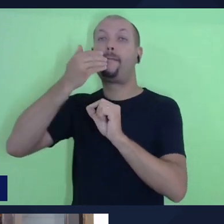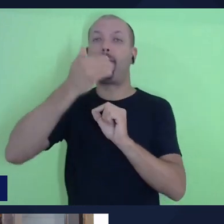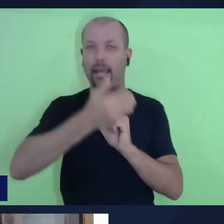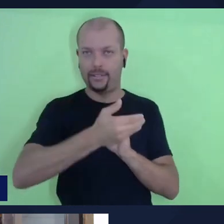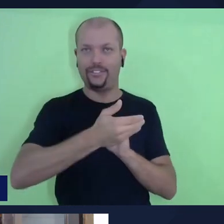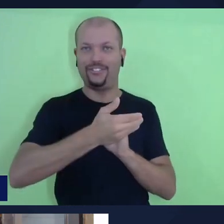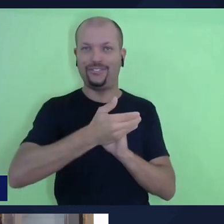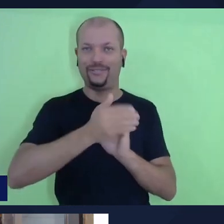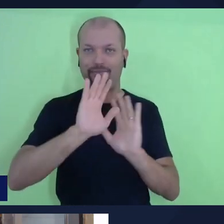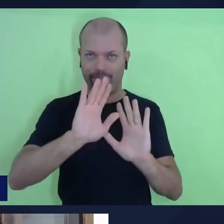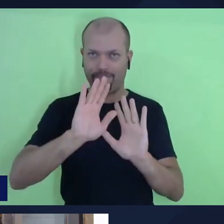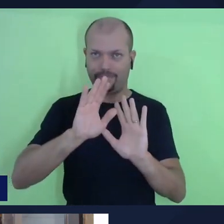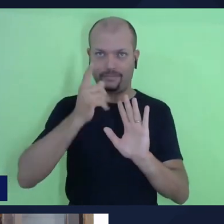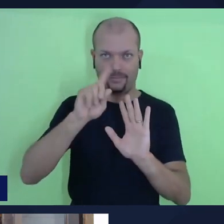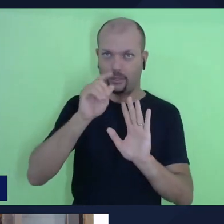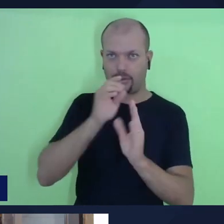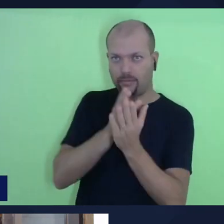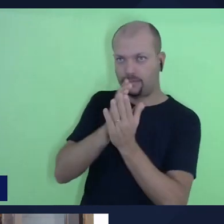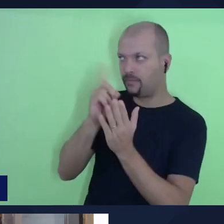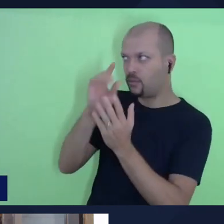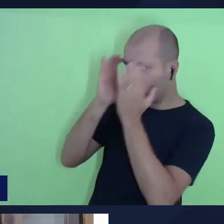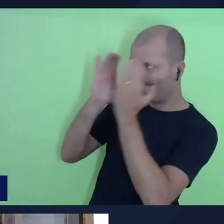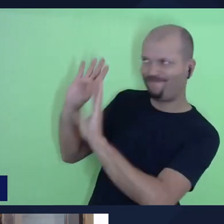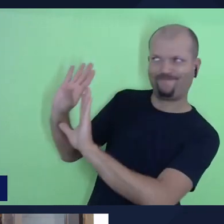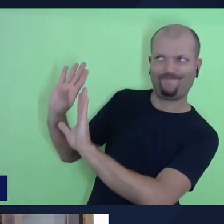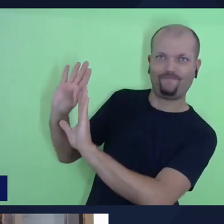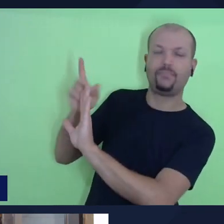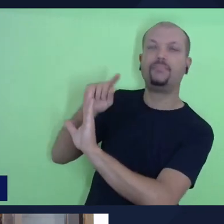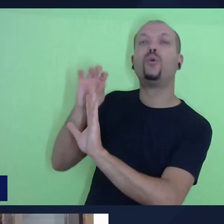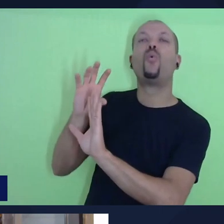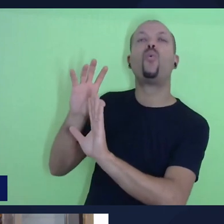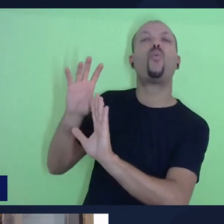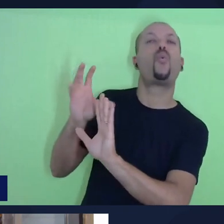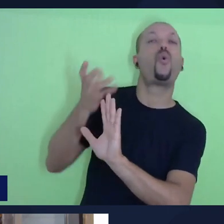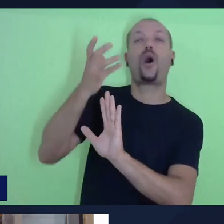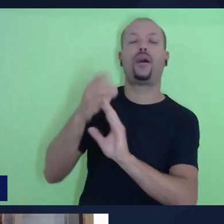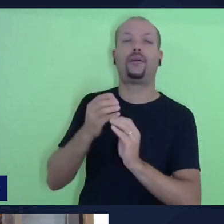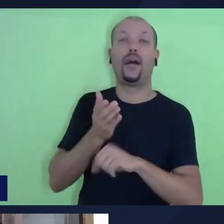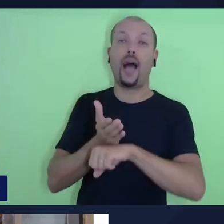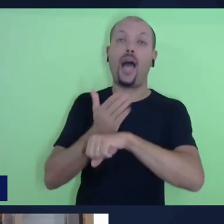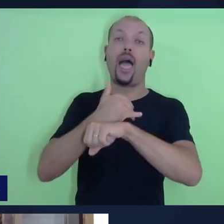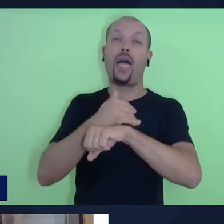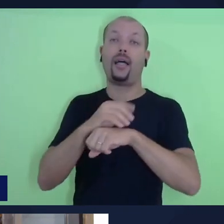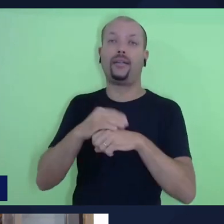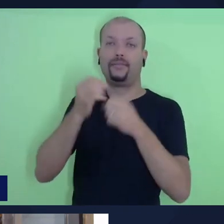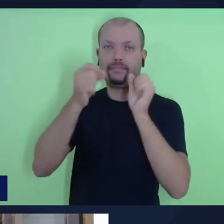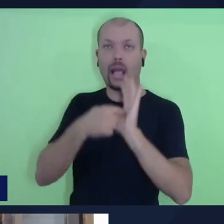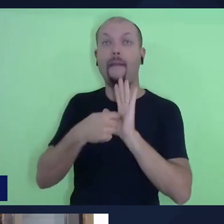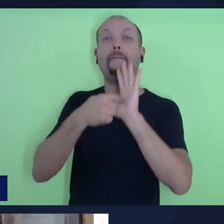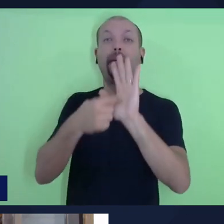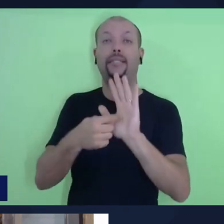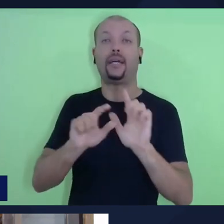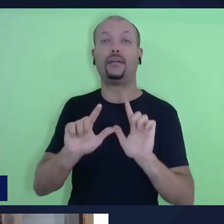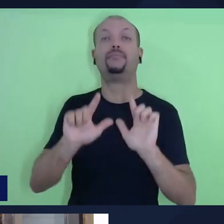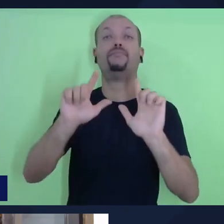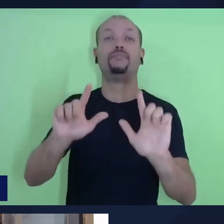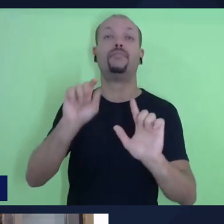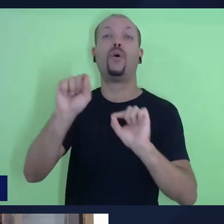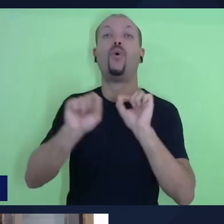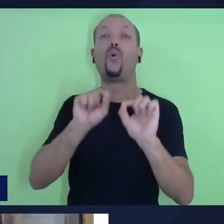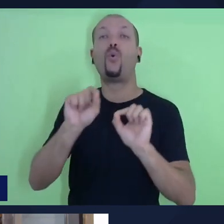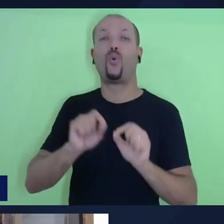Deus, né? Antes de começar propriamente a apresentar essas